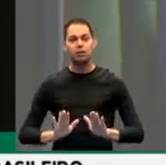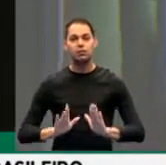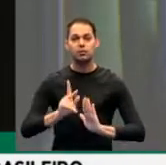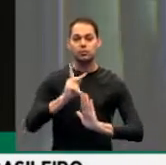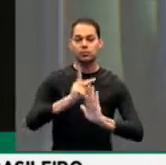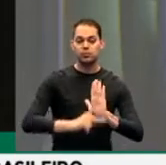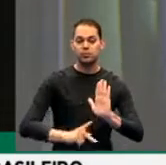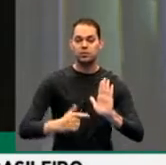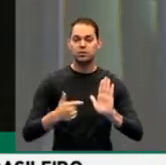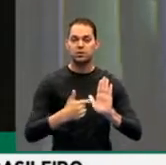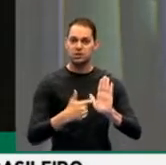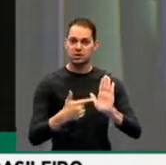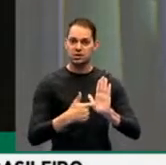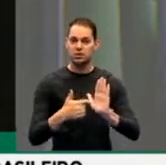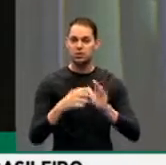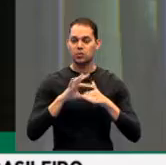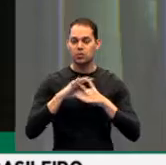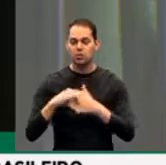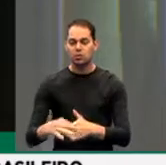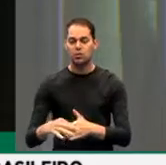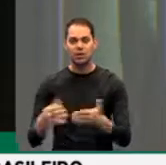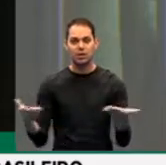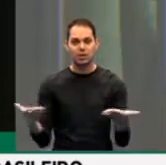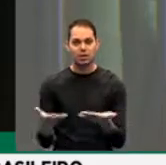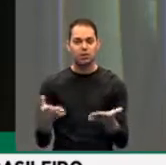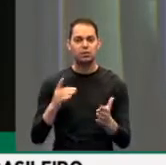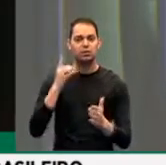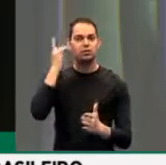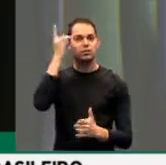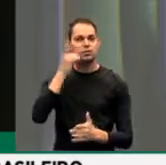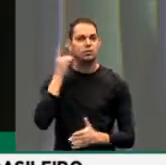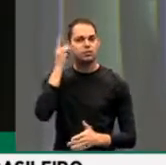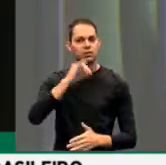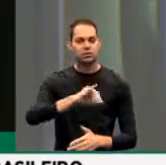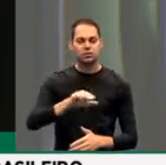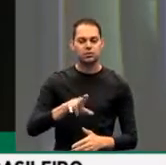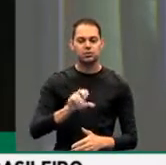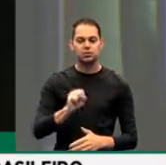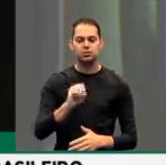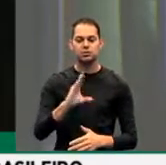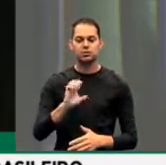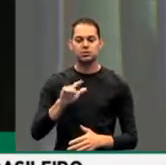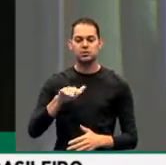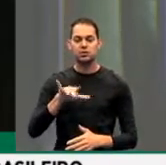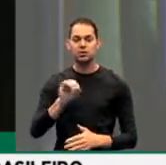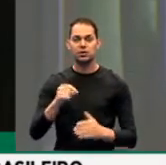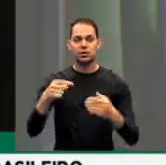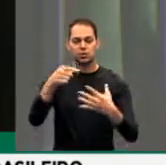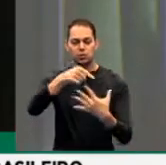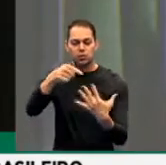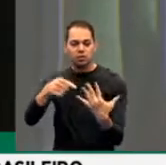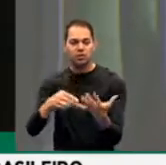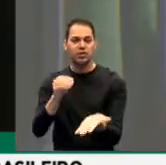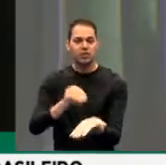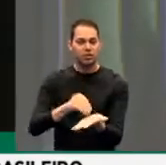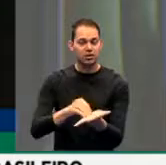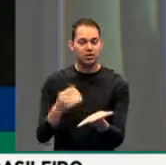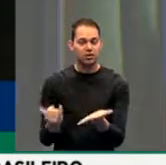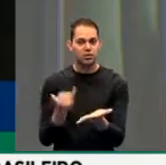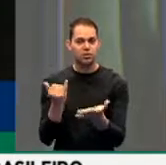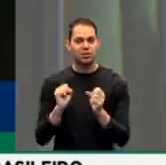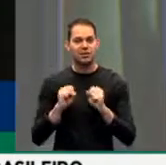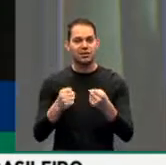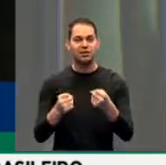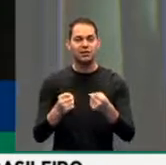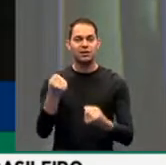projeto que foi trazido à tona pelo deputado Juscelino, ele vai faltar pontos fundamentais para defender um